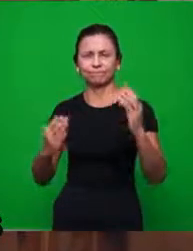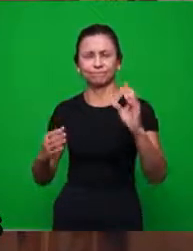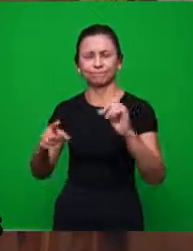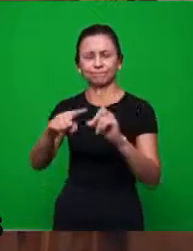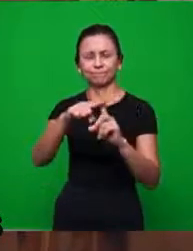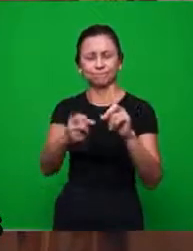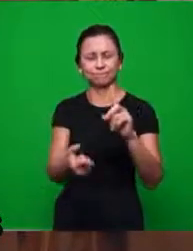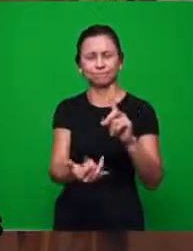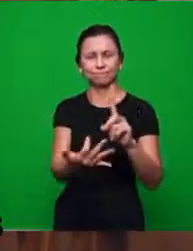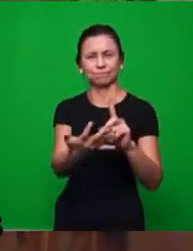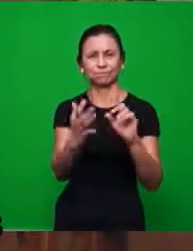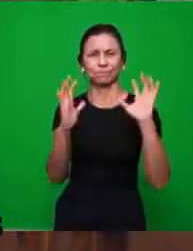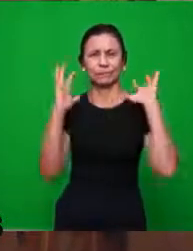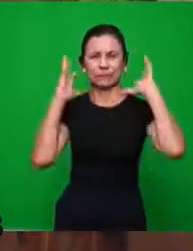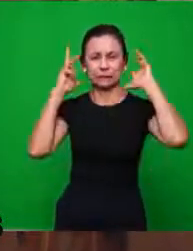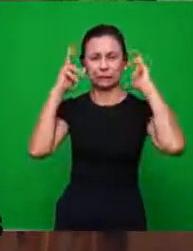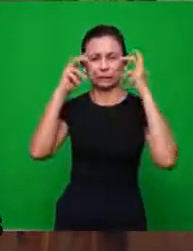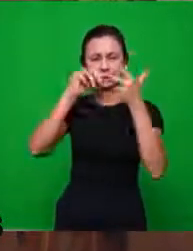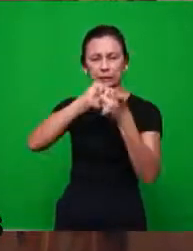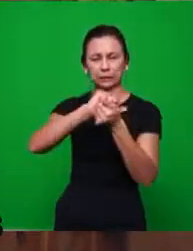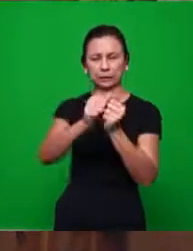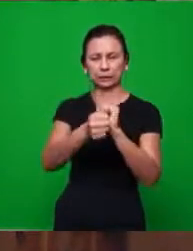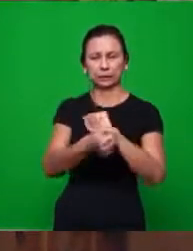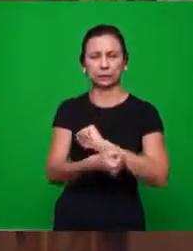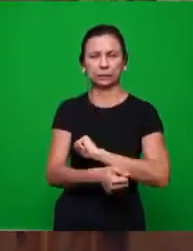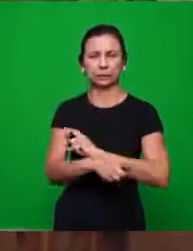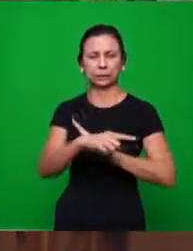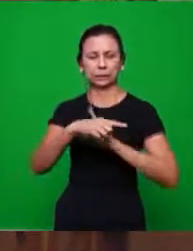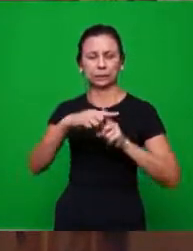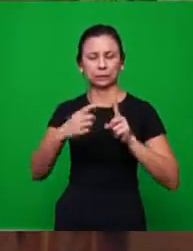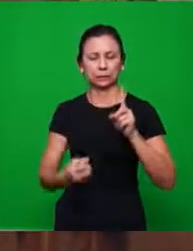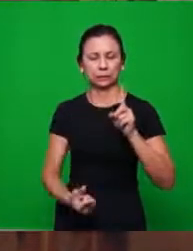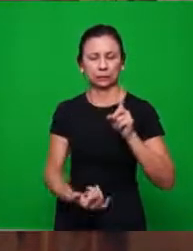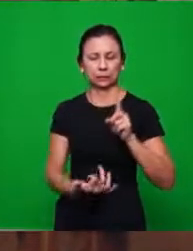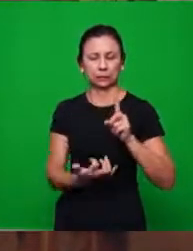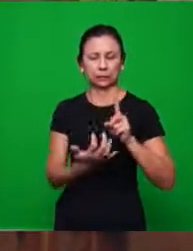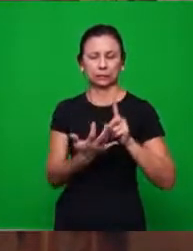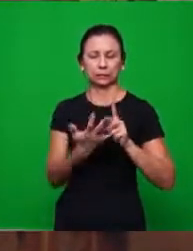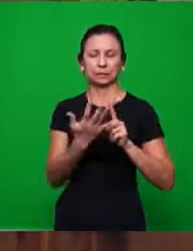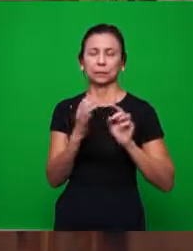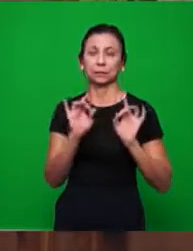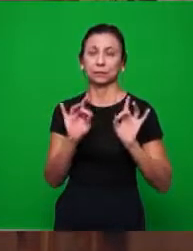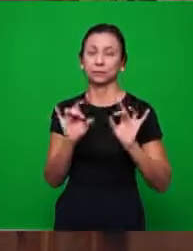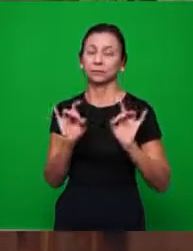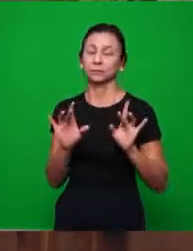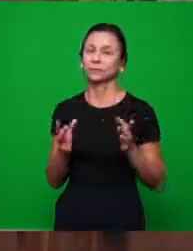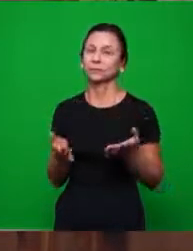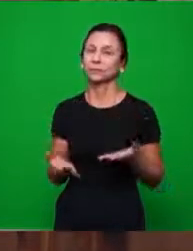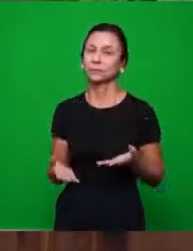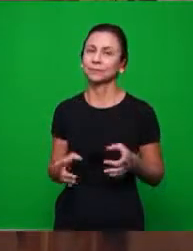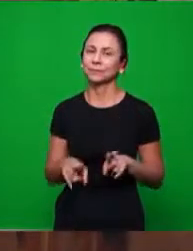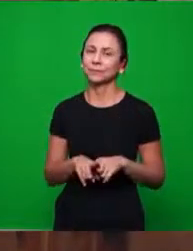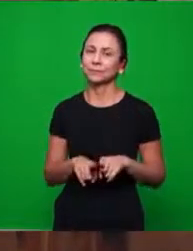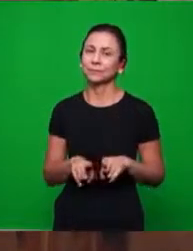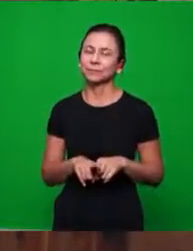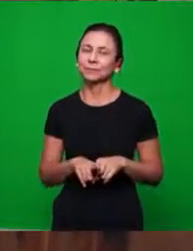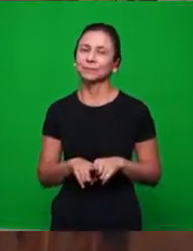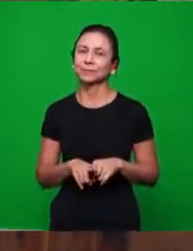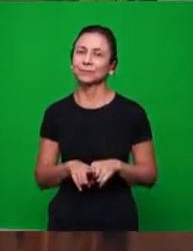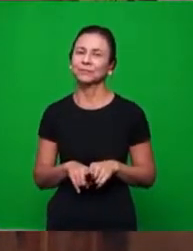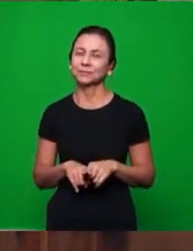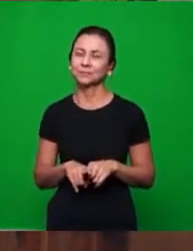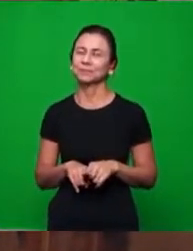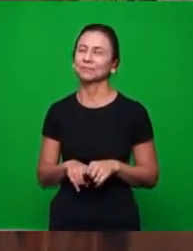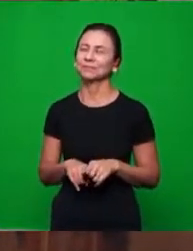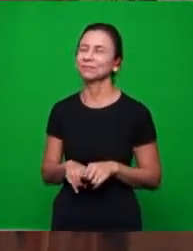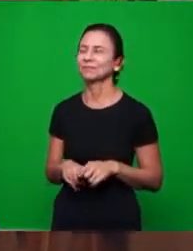entregaram as cruzes e as fogueiras e muito especialmente daquele que merece toda